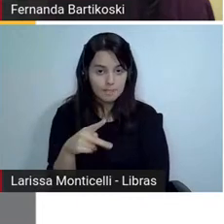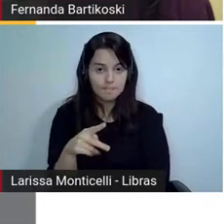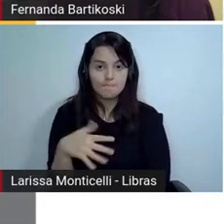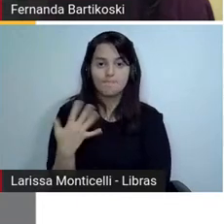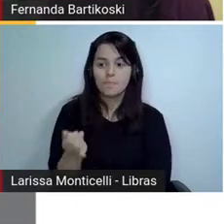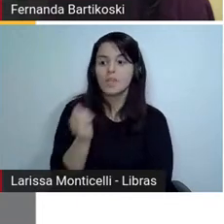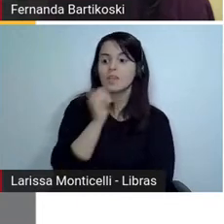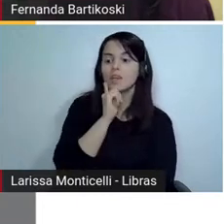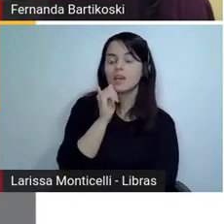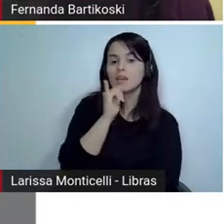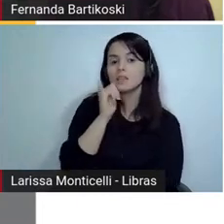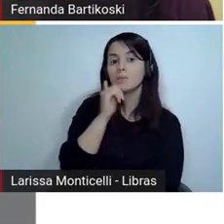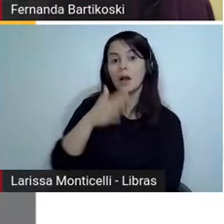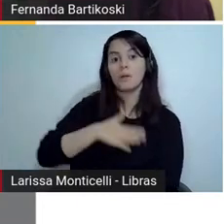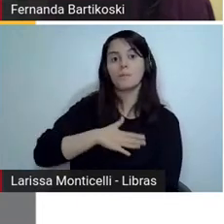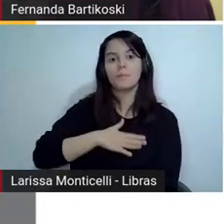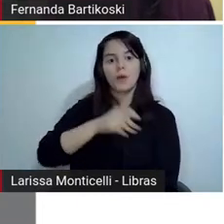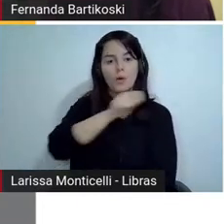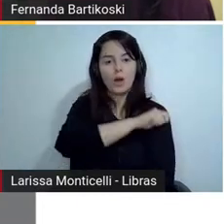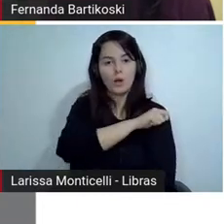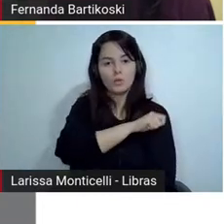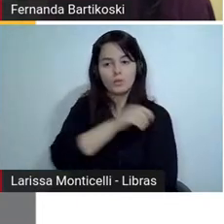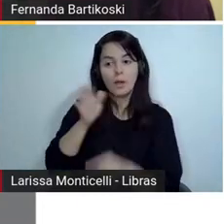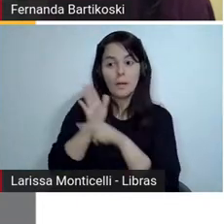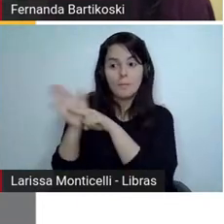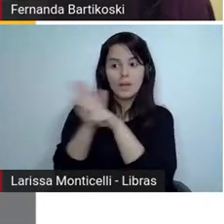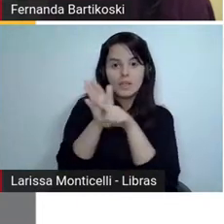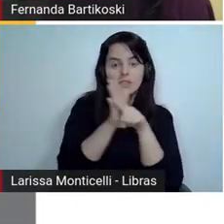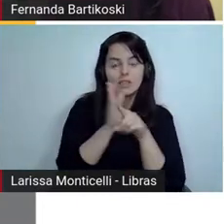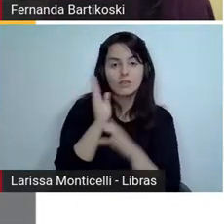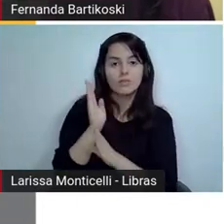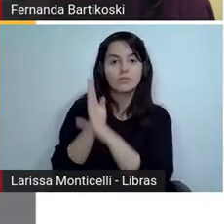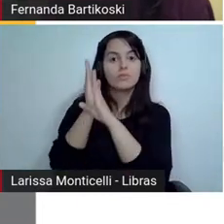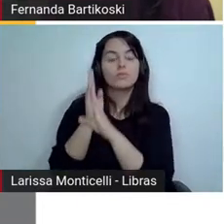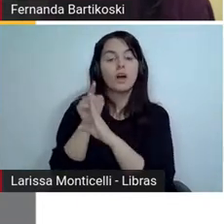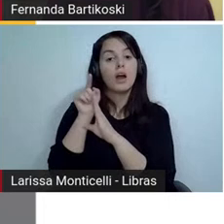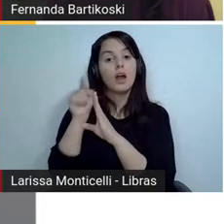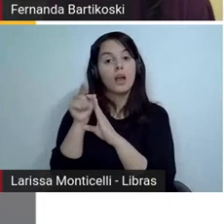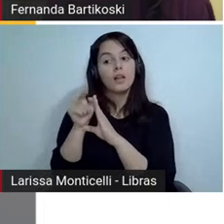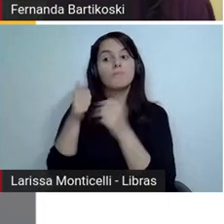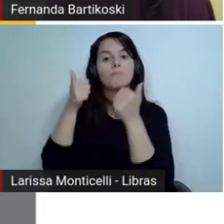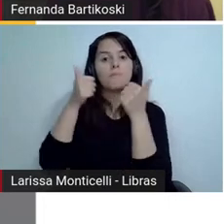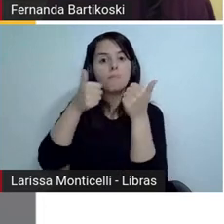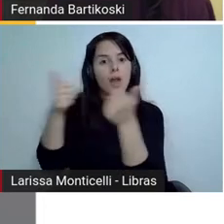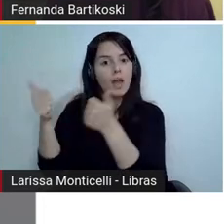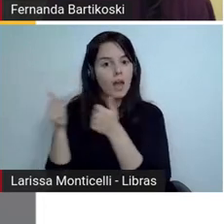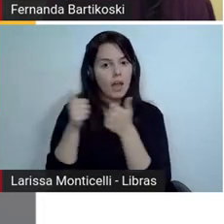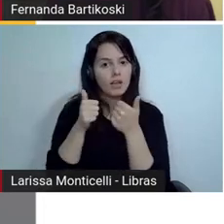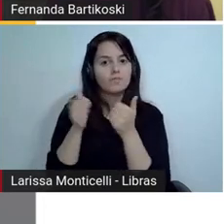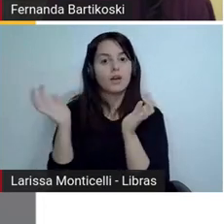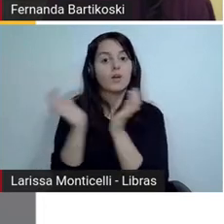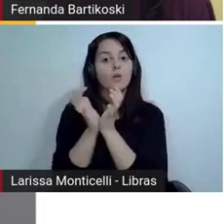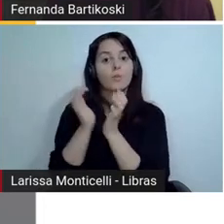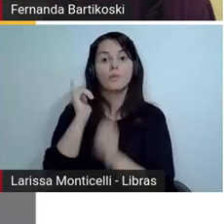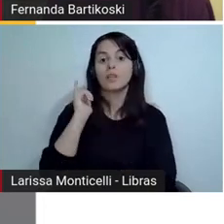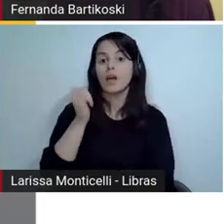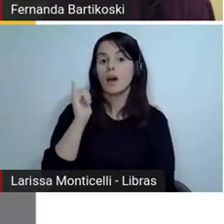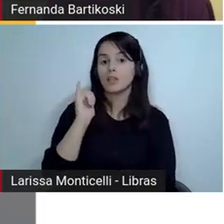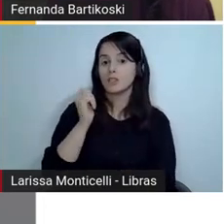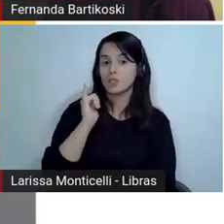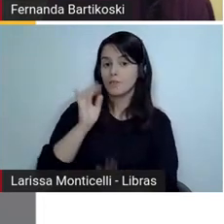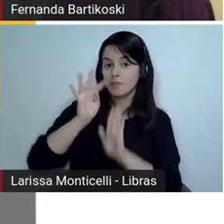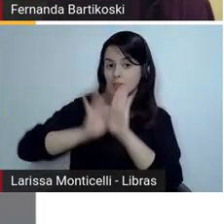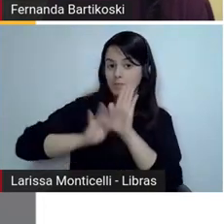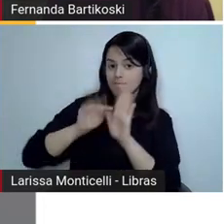alunos na avaliação diagnóstica foram muito bem na questão da narrativa então prioriza outro trabalho né outra